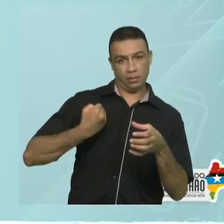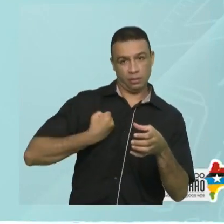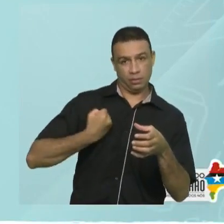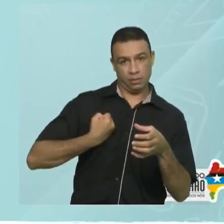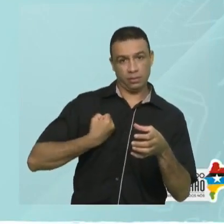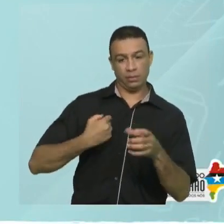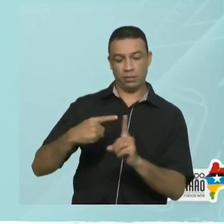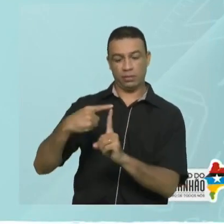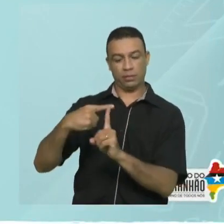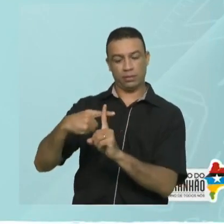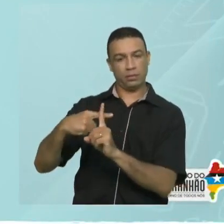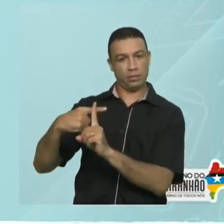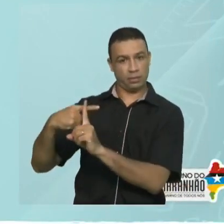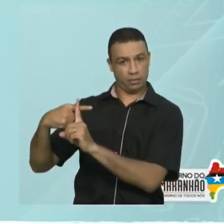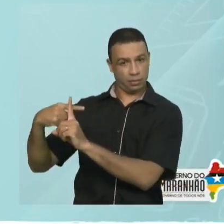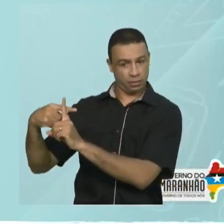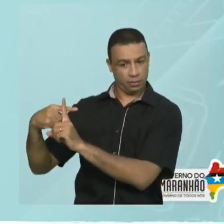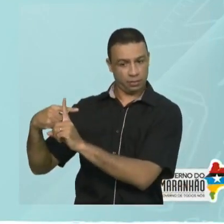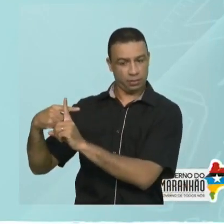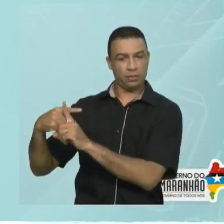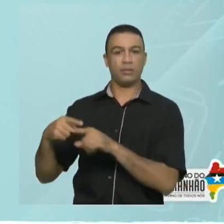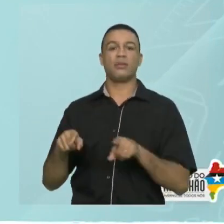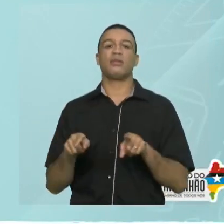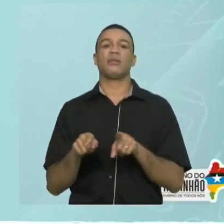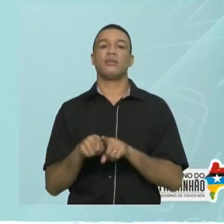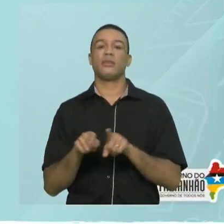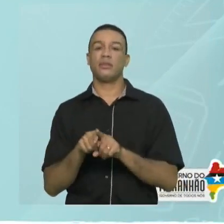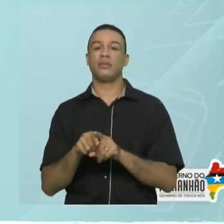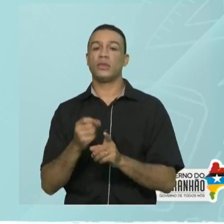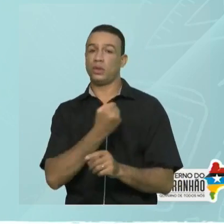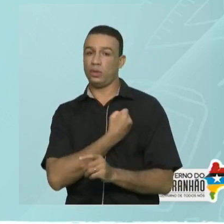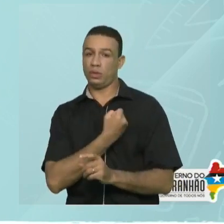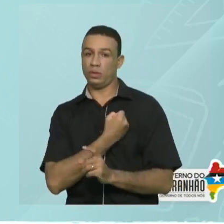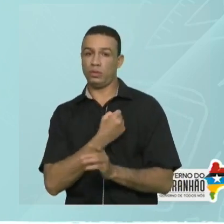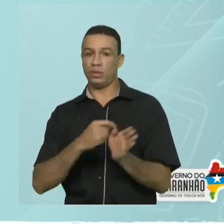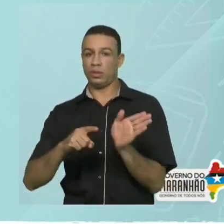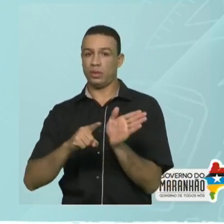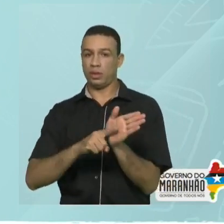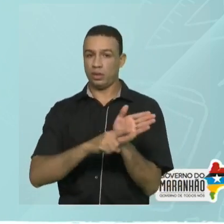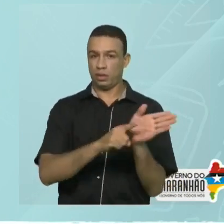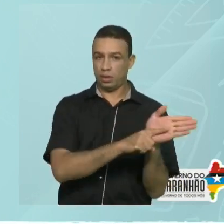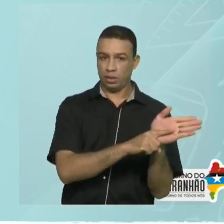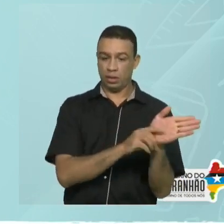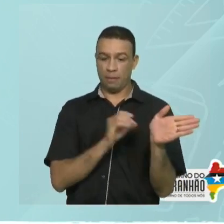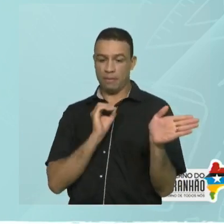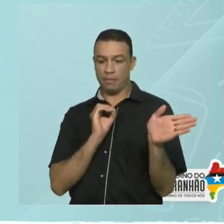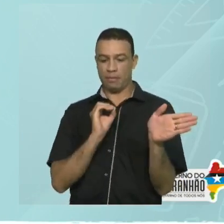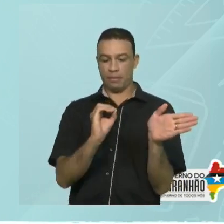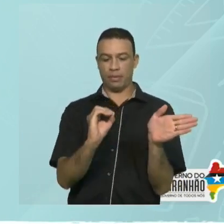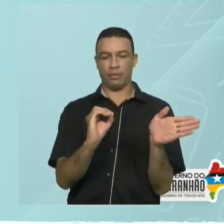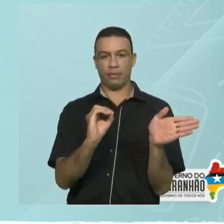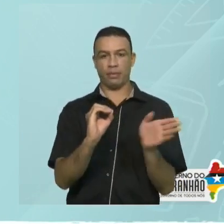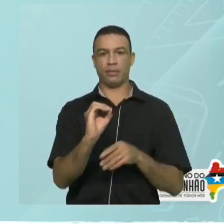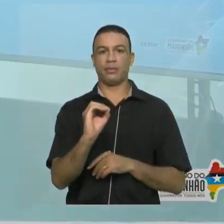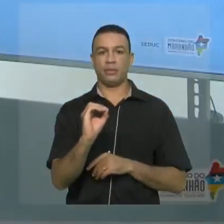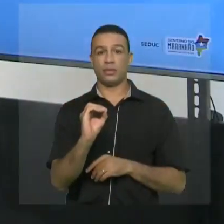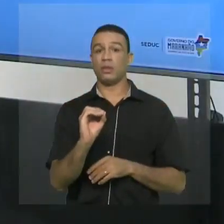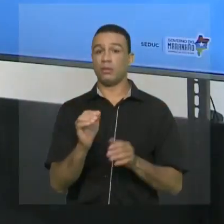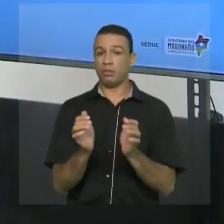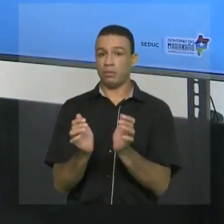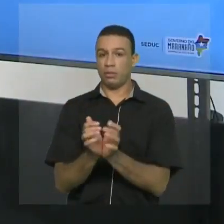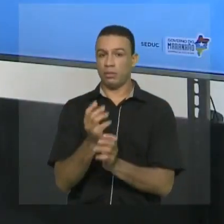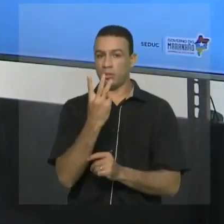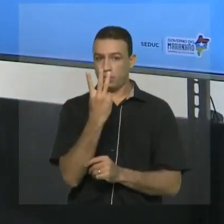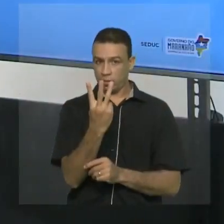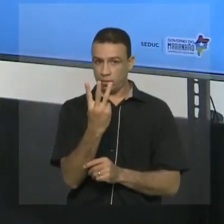positivos, pelos números inteiros negativos e pelo zero. Então, observa que eu tenho três classes.